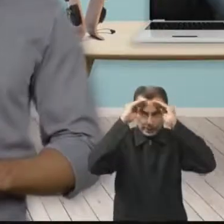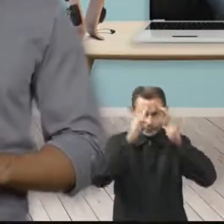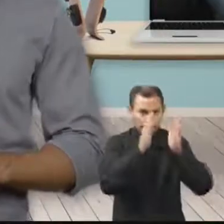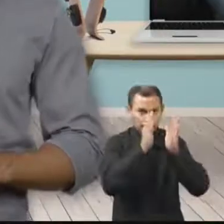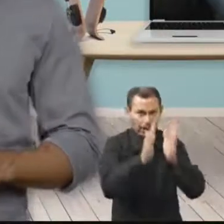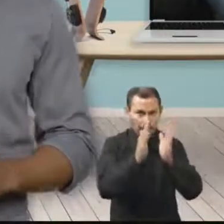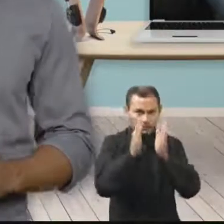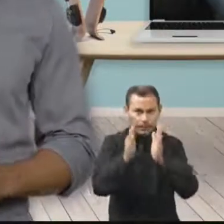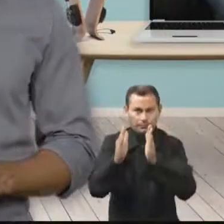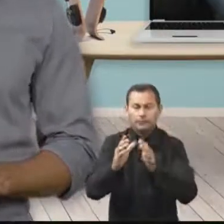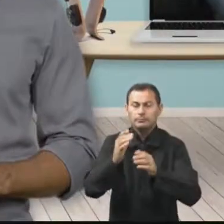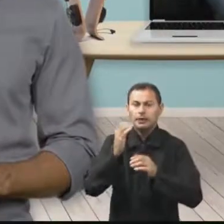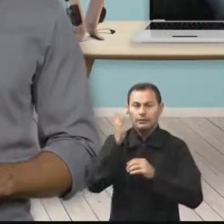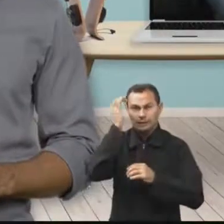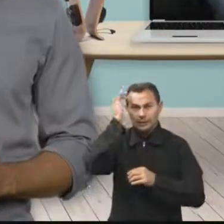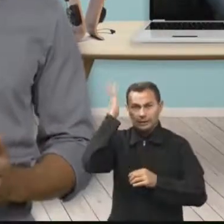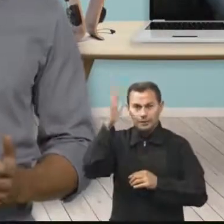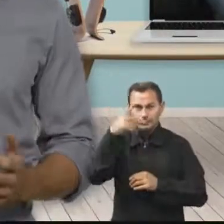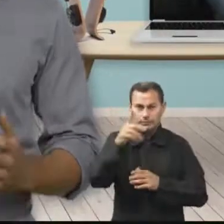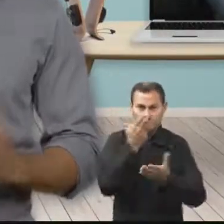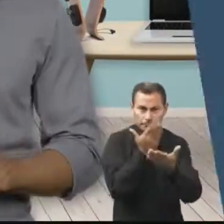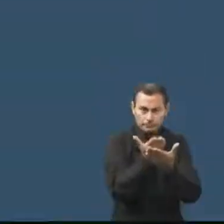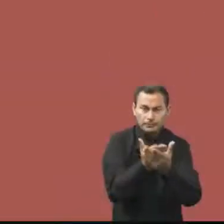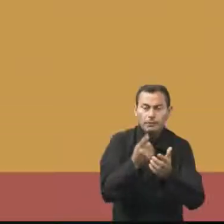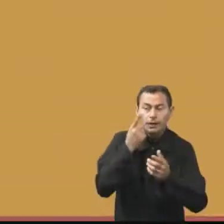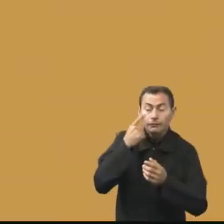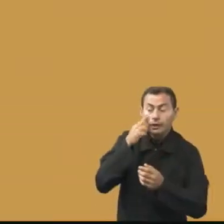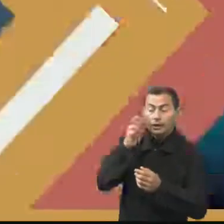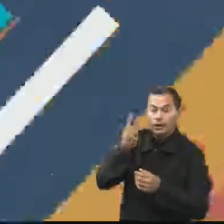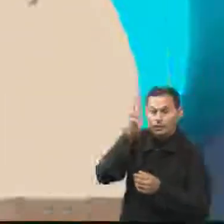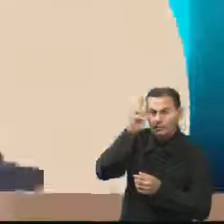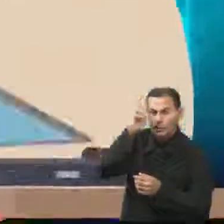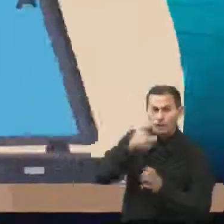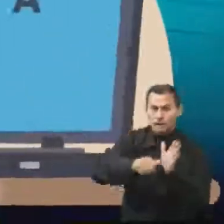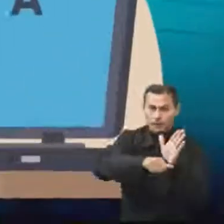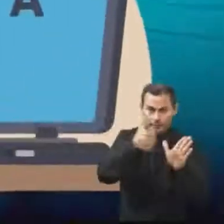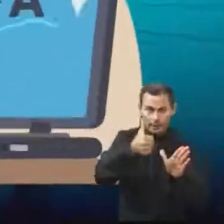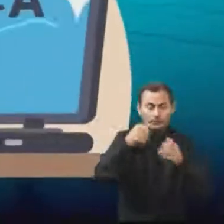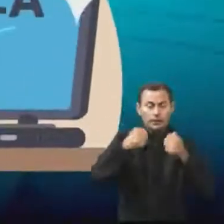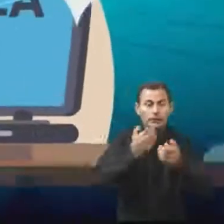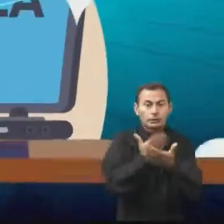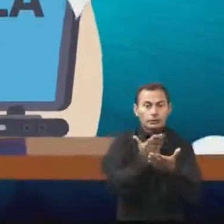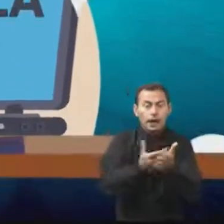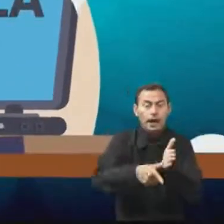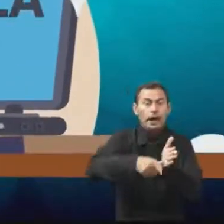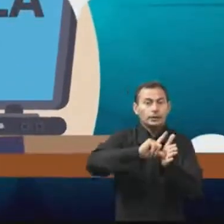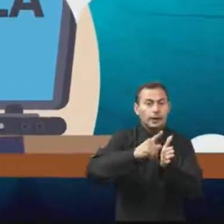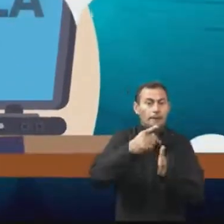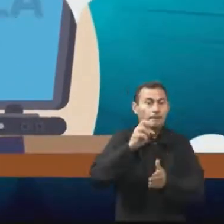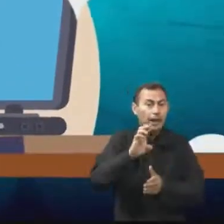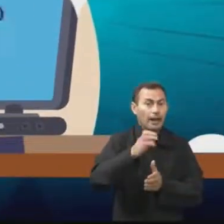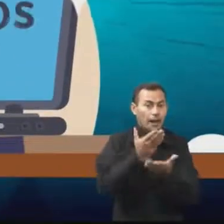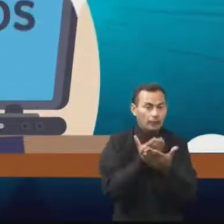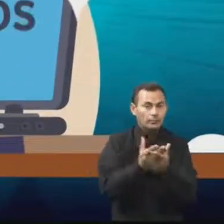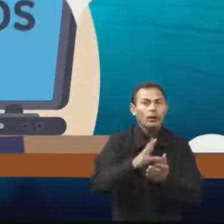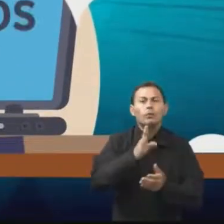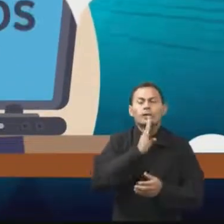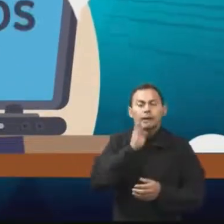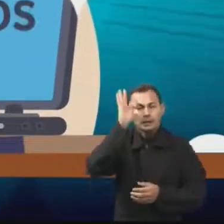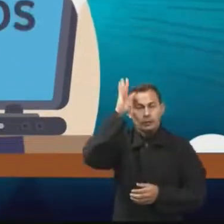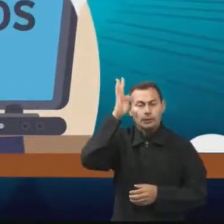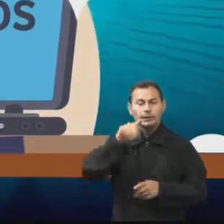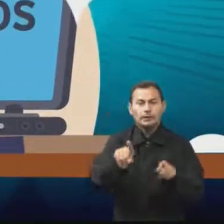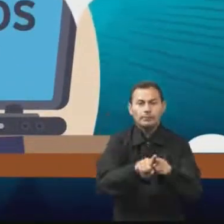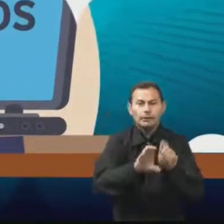já que elas facilitam os seus estudos. Vamos revê-las? Primeiro, é necessário estudar a pré-aula para conhecer a teoria e os